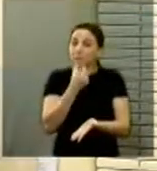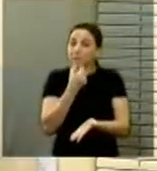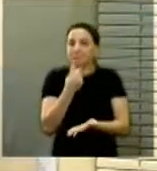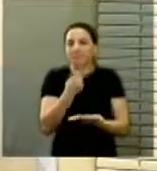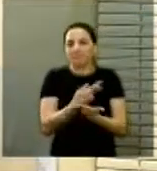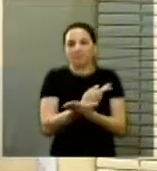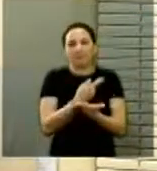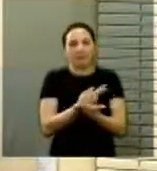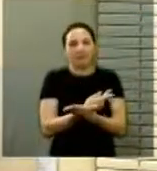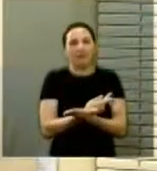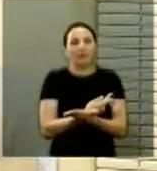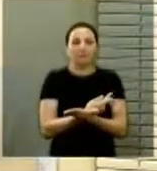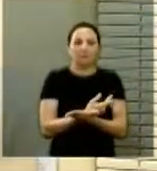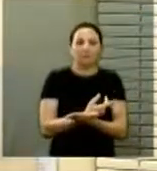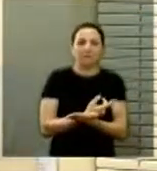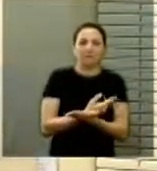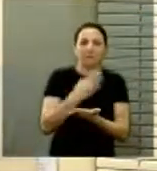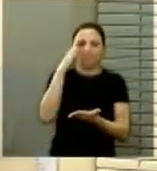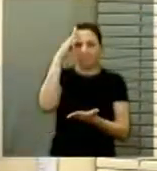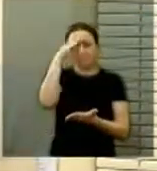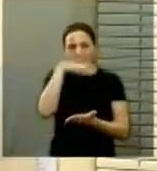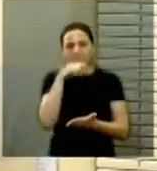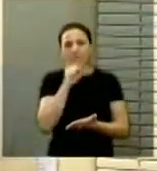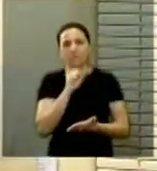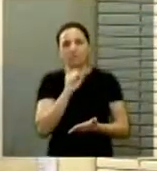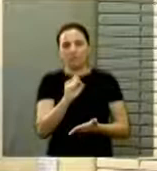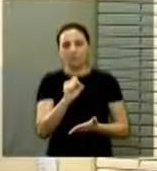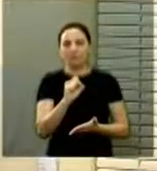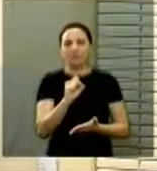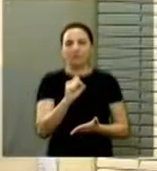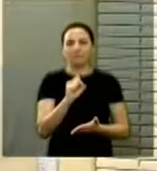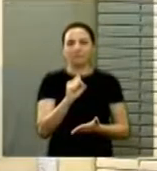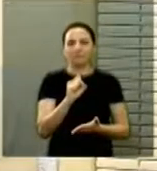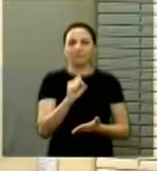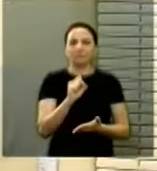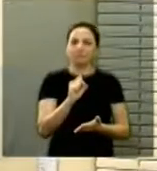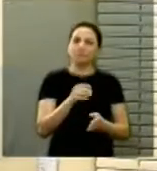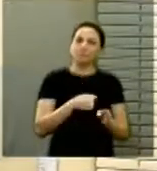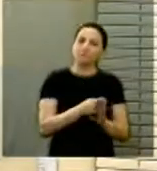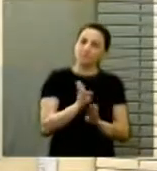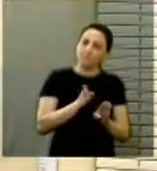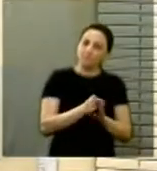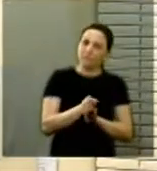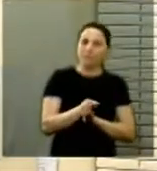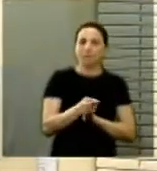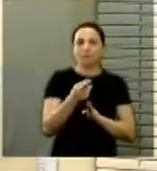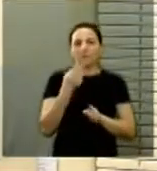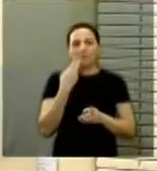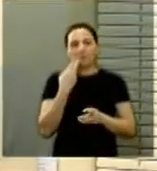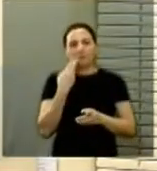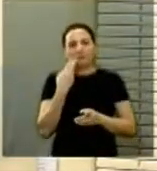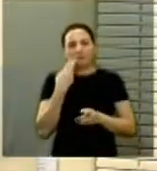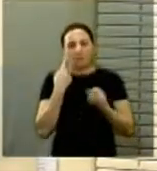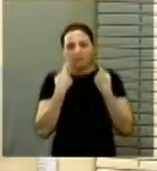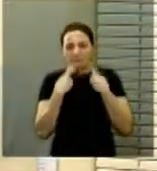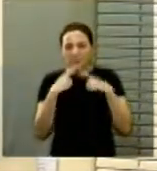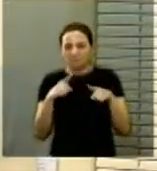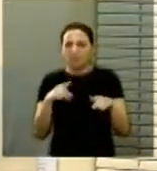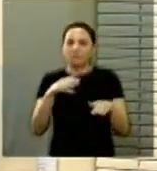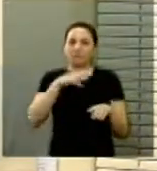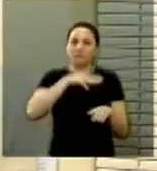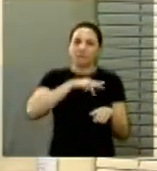mas uma eventual até ação, porque eles estão dizendo aqui que estão encaminhando a denúncia também para o Ministério Público, vigilância